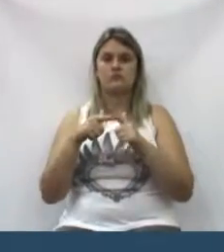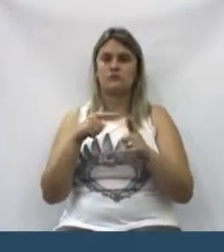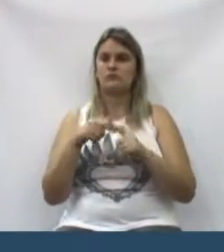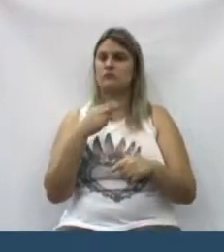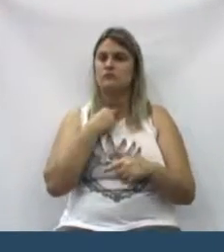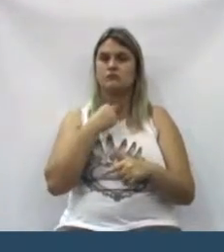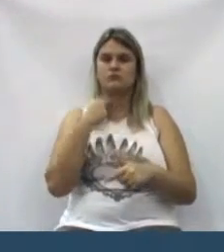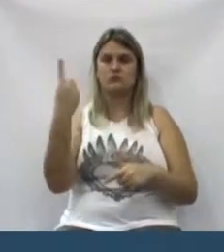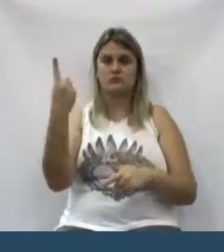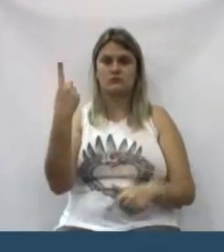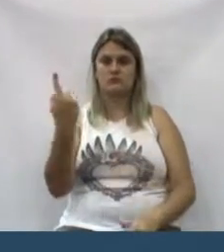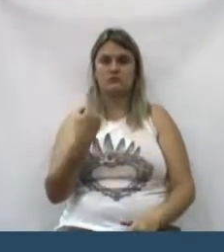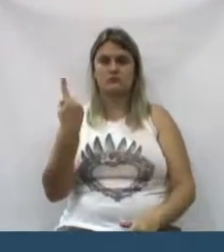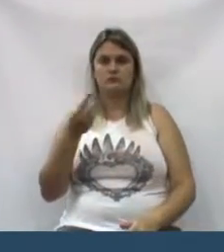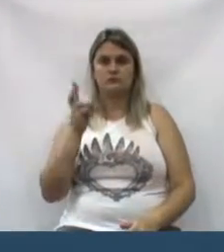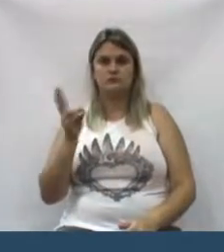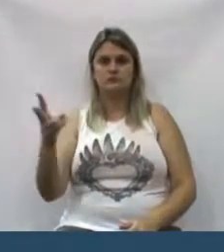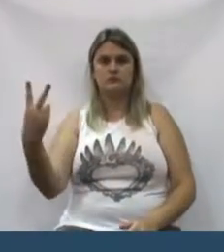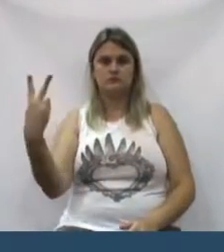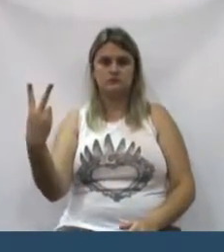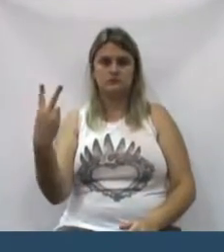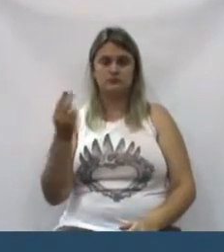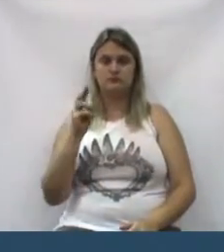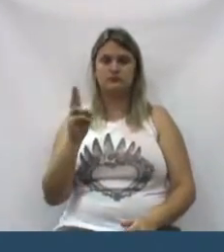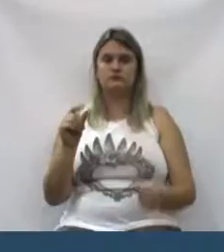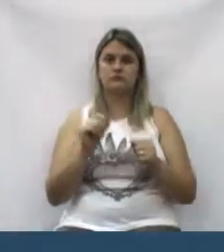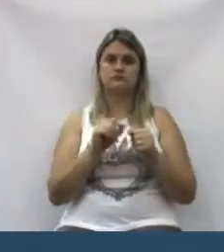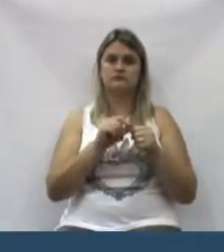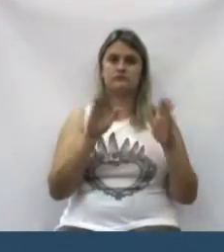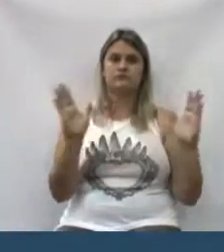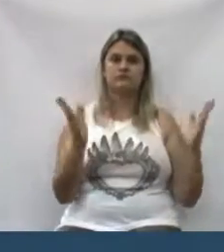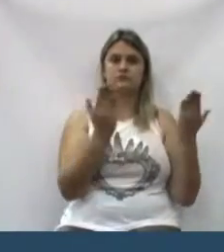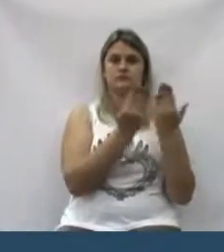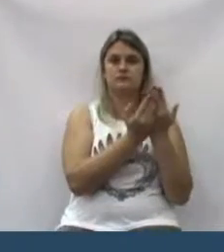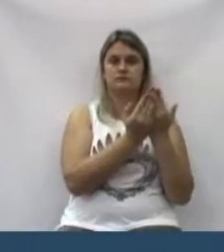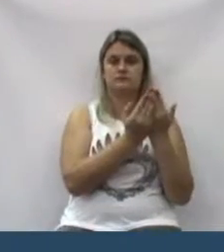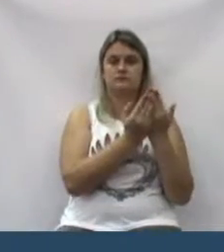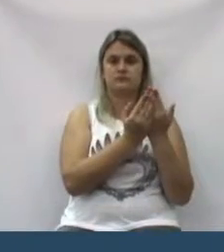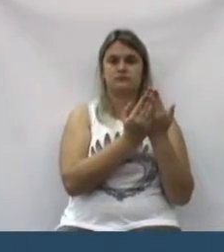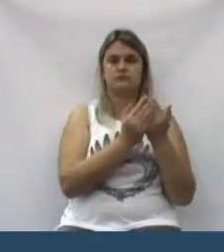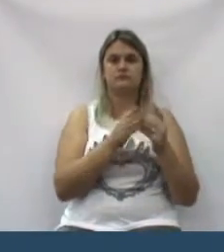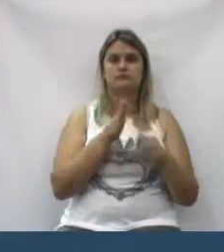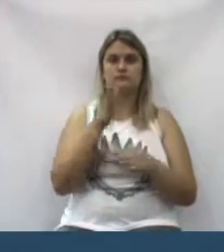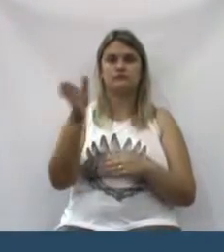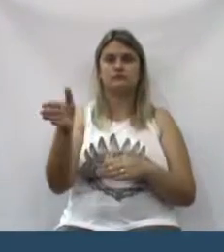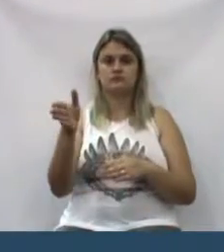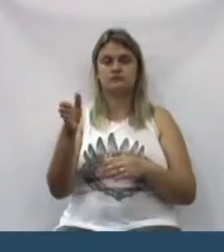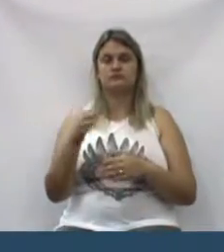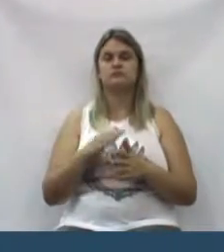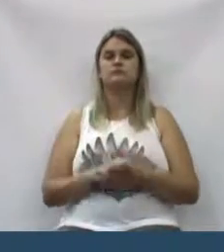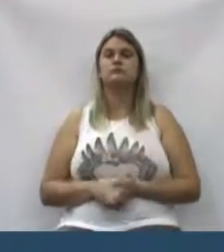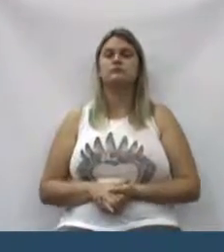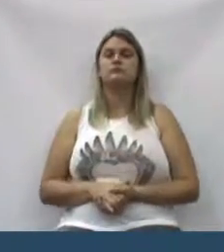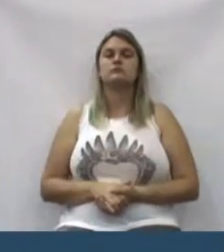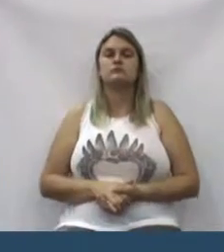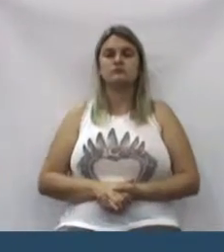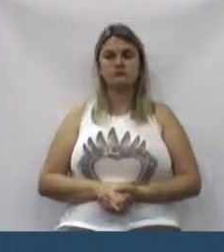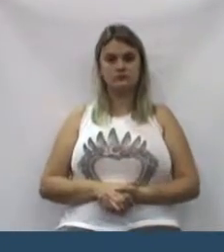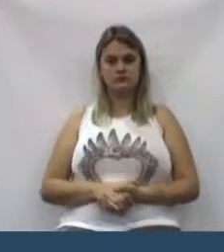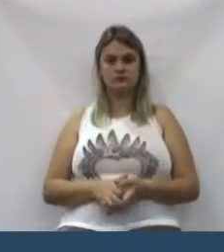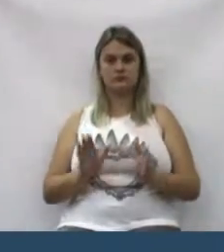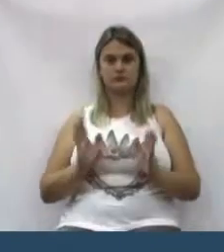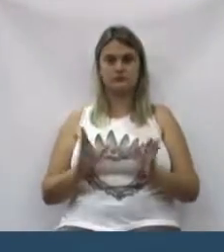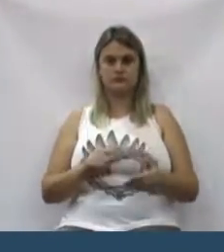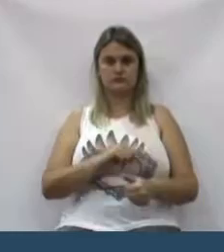Não pode ir um sozinho, tem que ser os dois. Então tem que fechar a delegacia. Agora, muda.